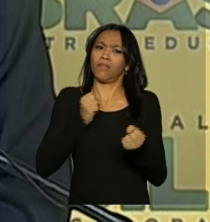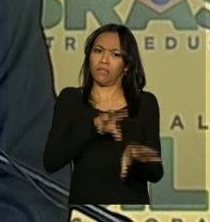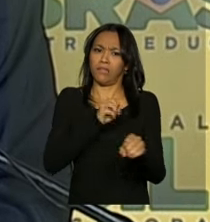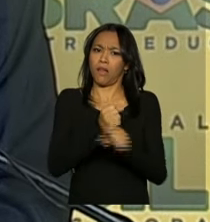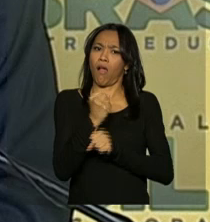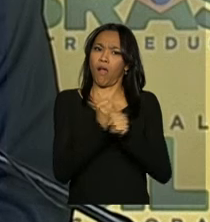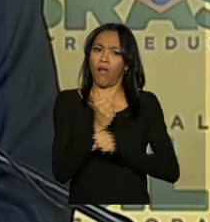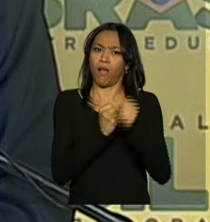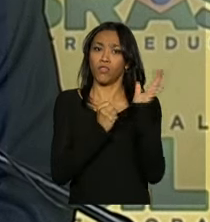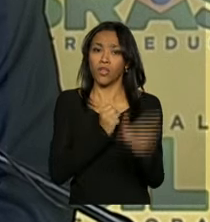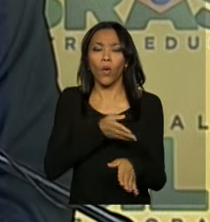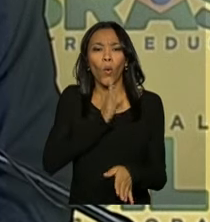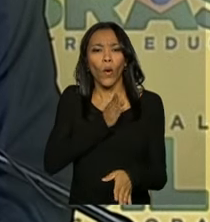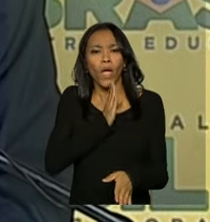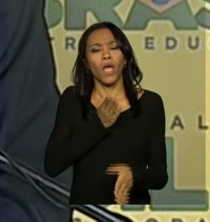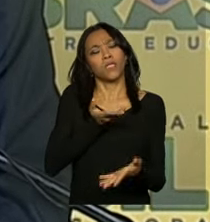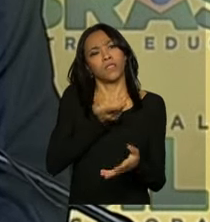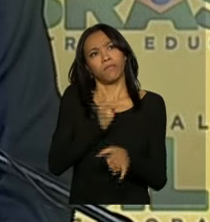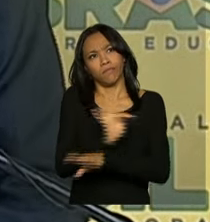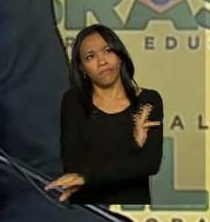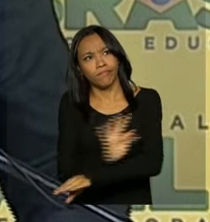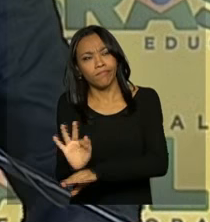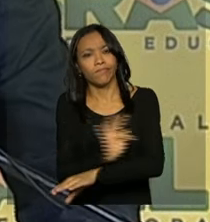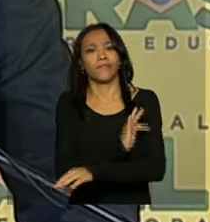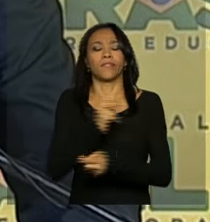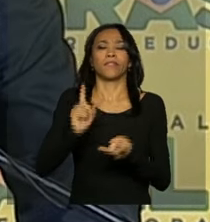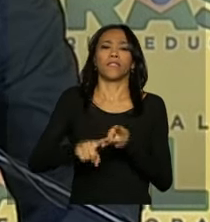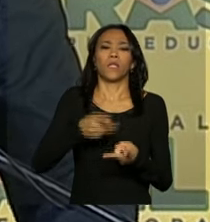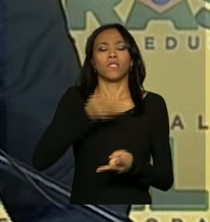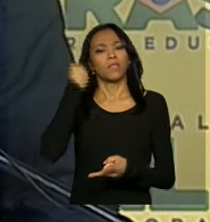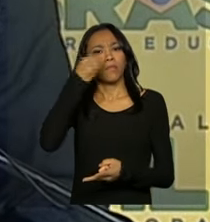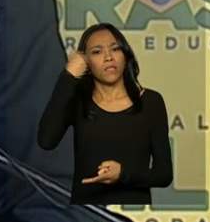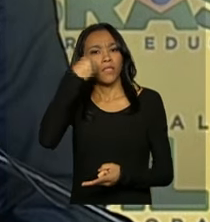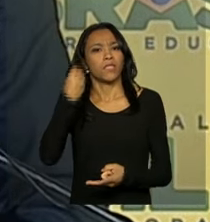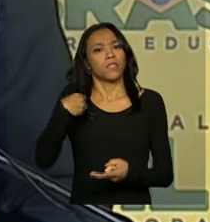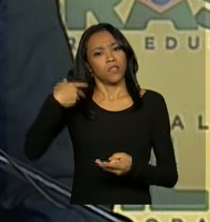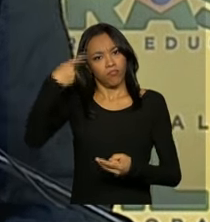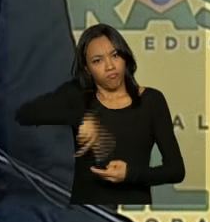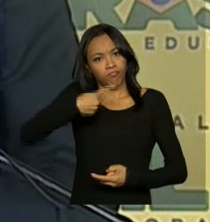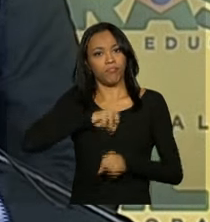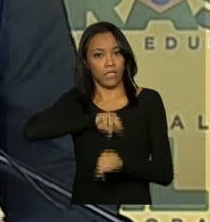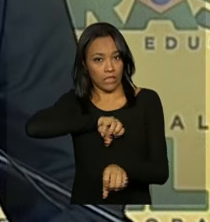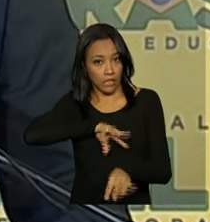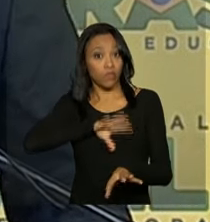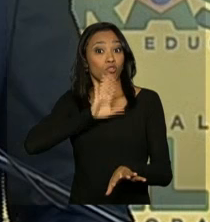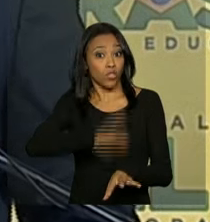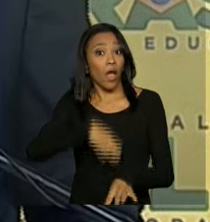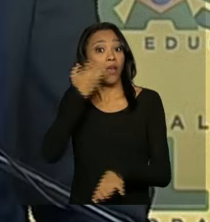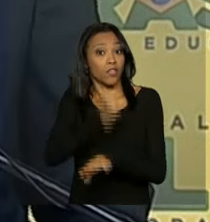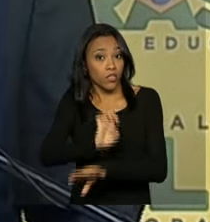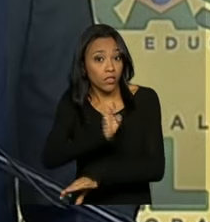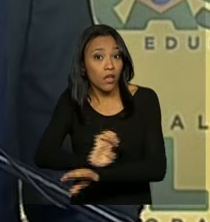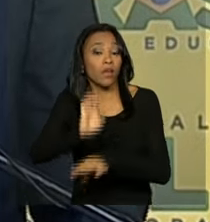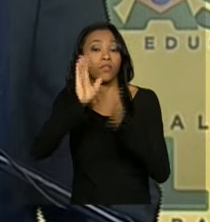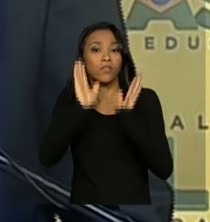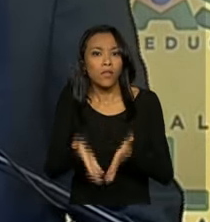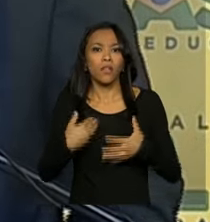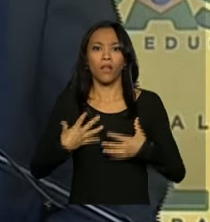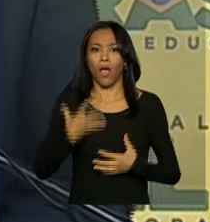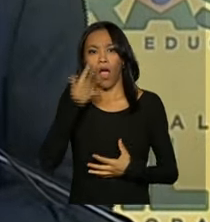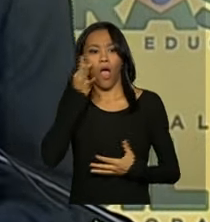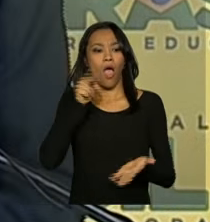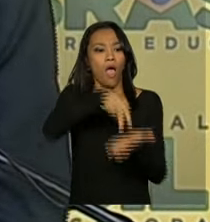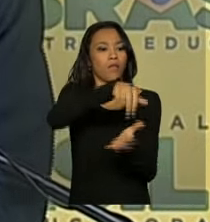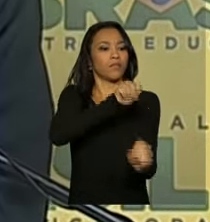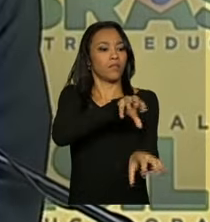Quer dizer, ele já conhece alguma coisa de física, ele já tem uma experiência docente, já fez o estágio docente, ele está na sala de aula.